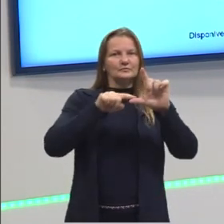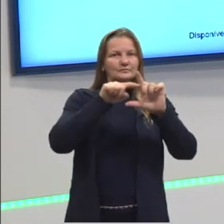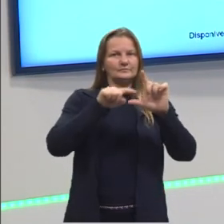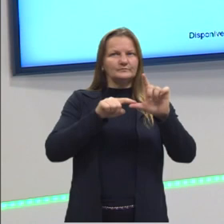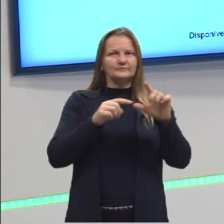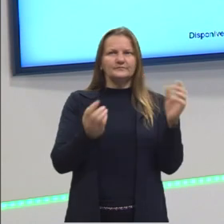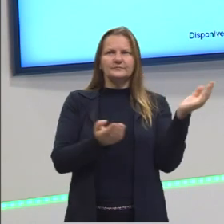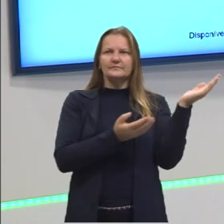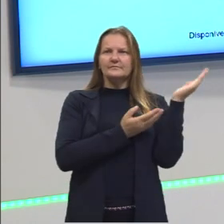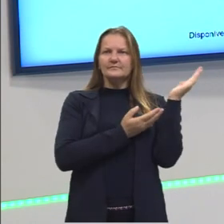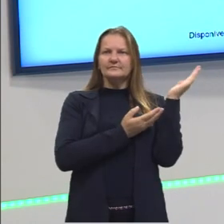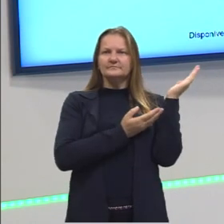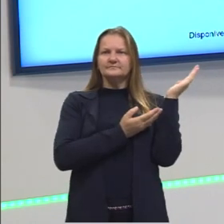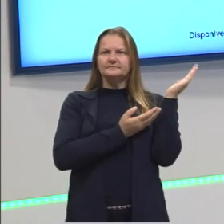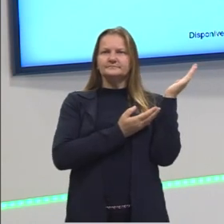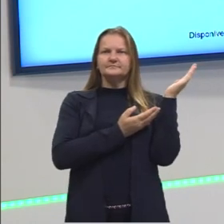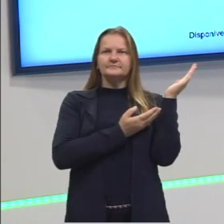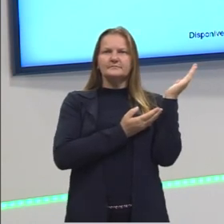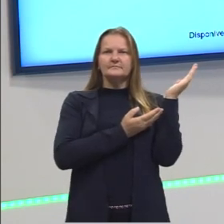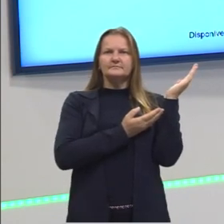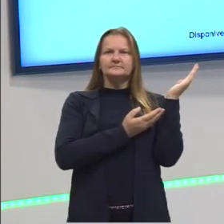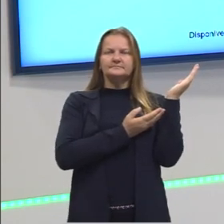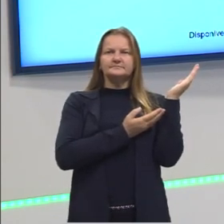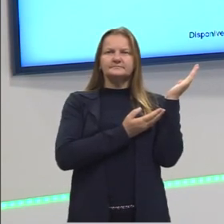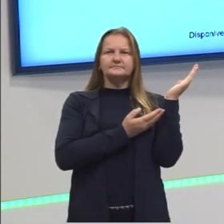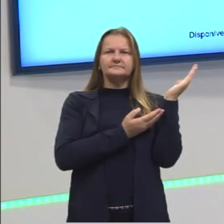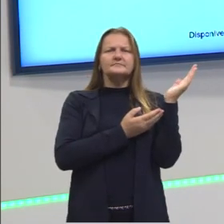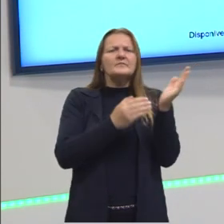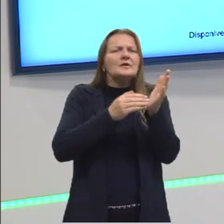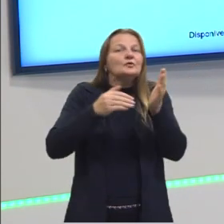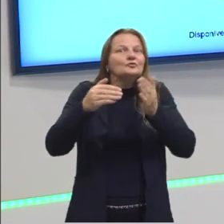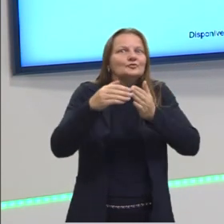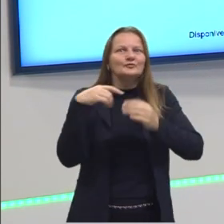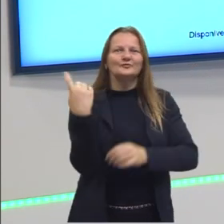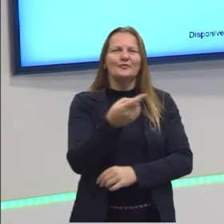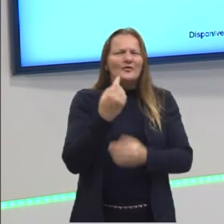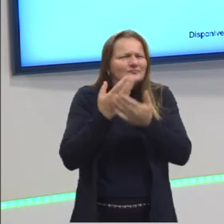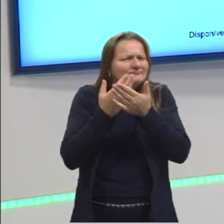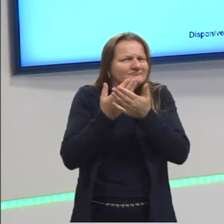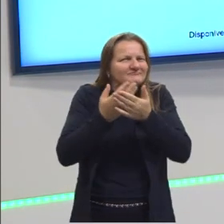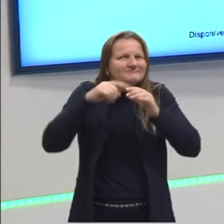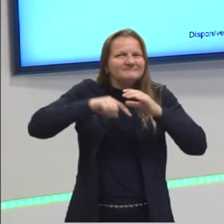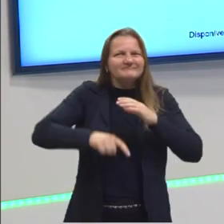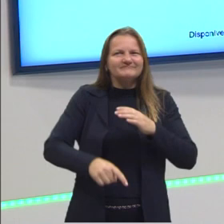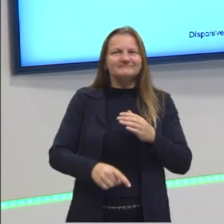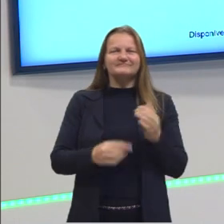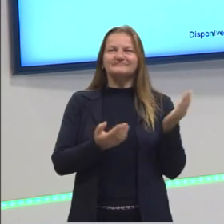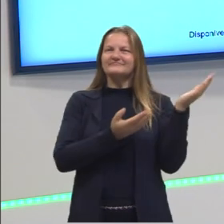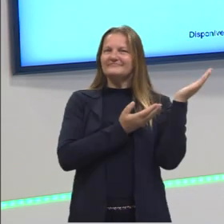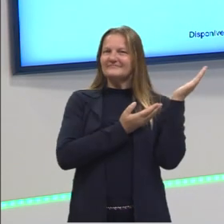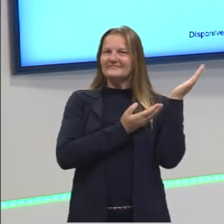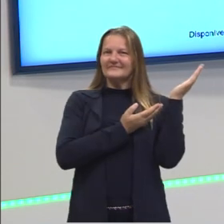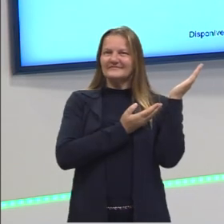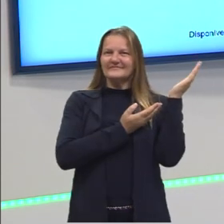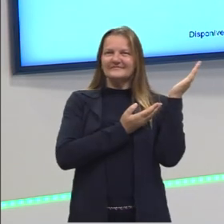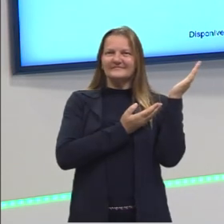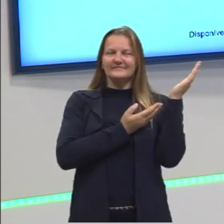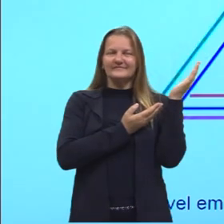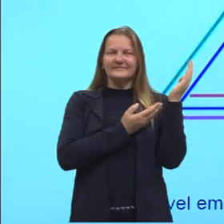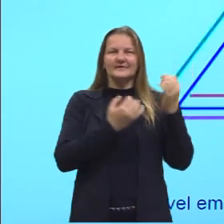trouxe uma figura agora com todos os elementos que a gente vai estudar, tá? Então, são eles,